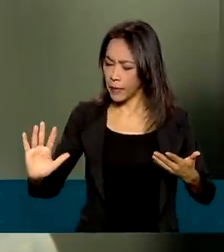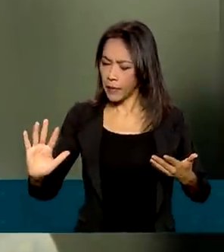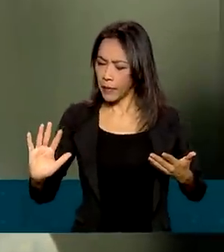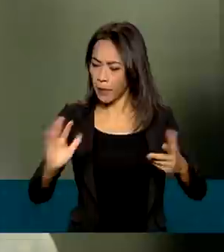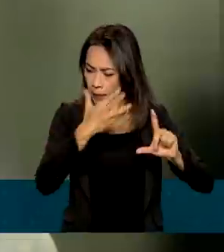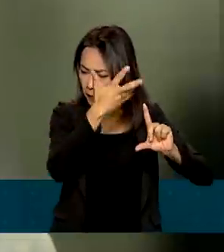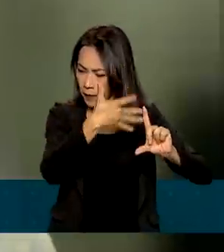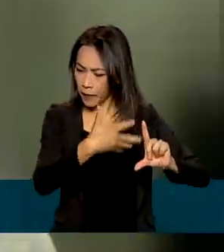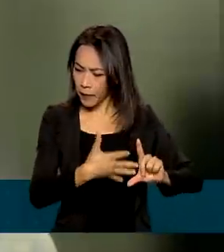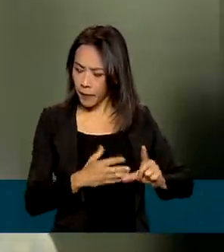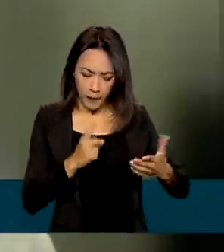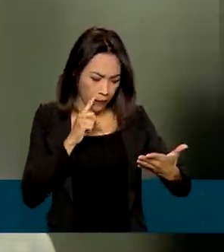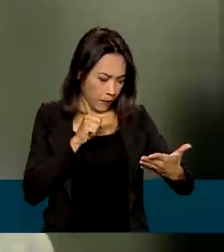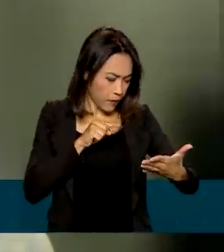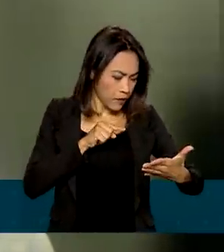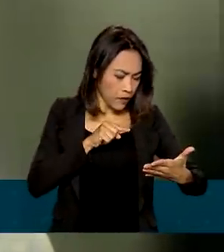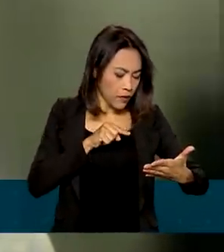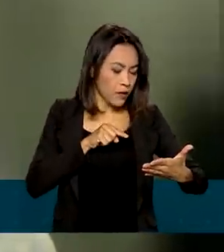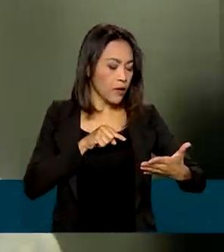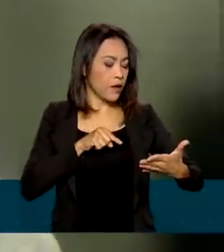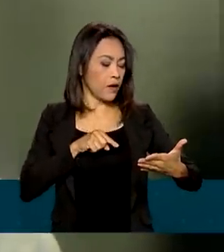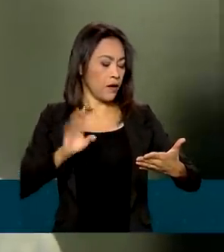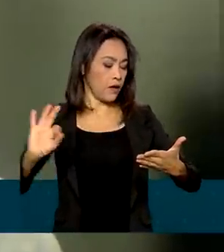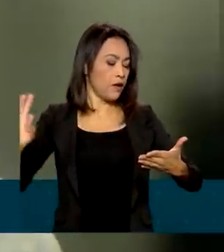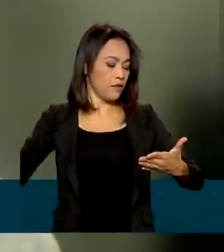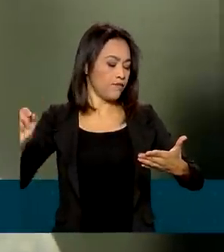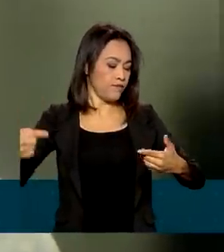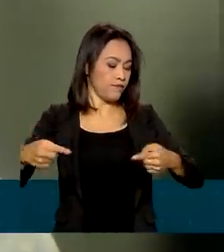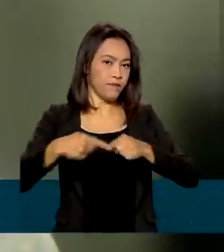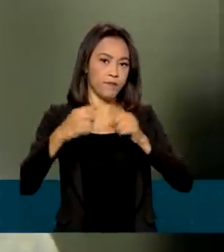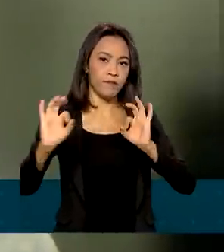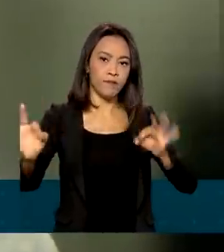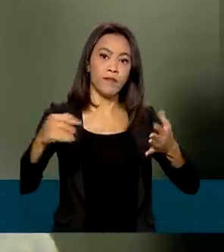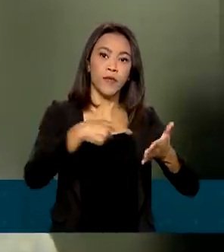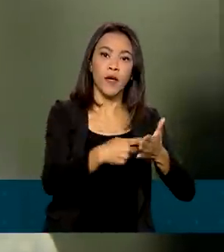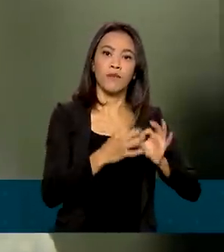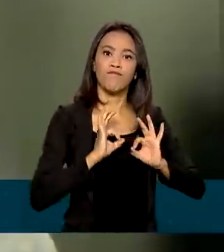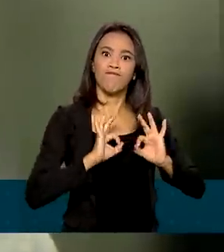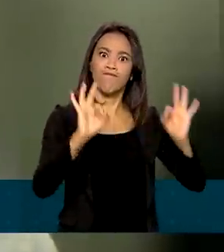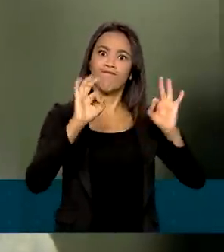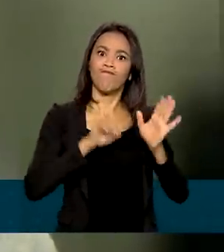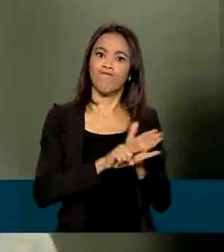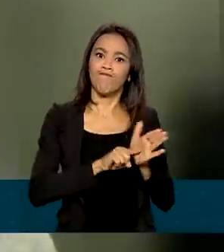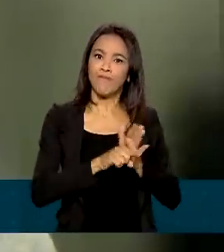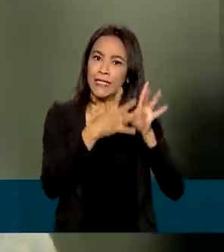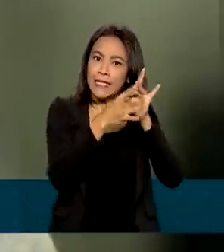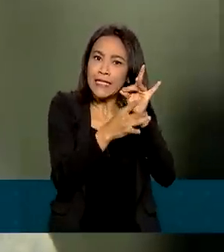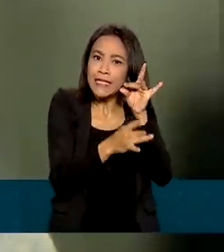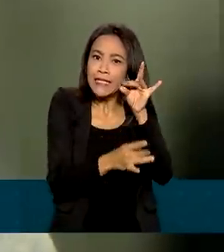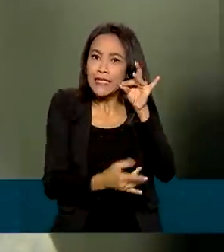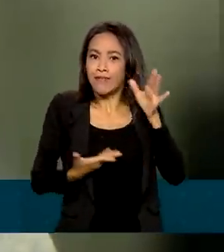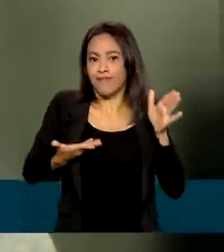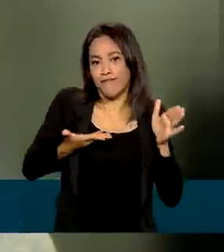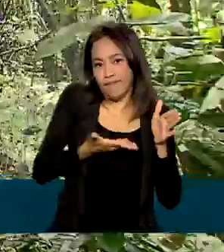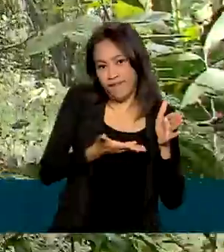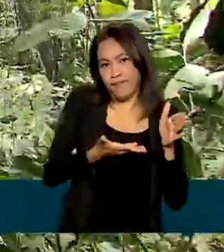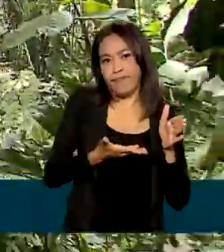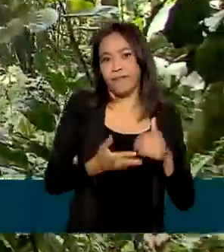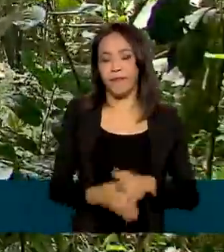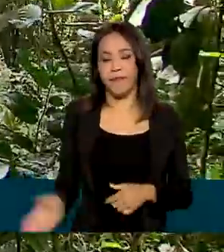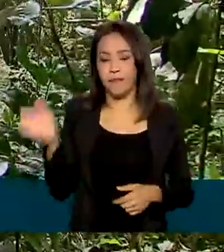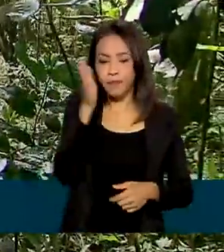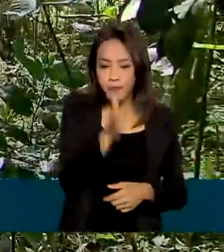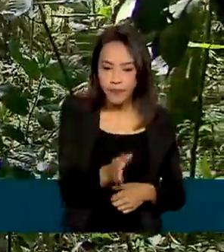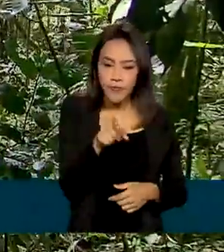gente possa fazer essa identificação desse material com o maior rigor científico, técnico científico possível. O